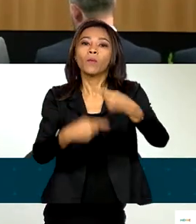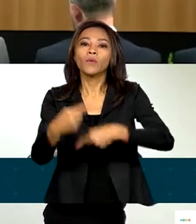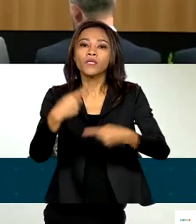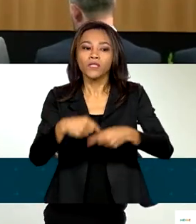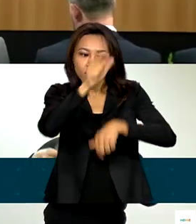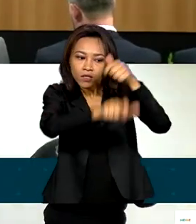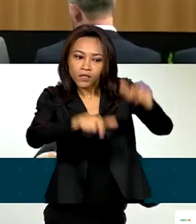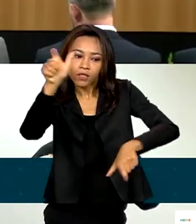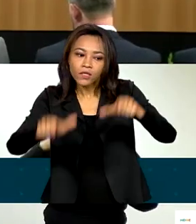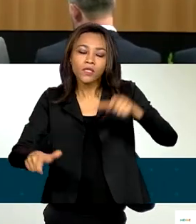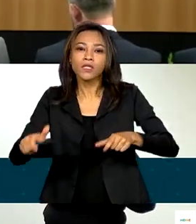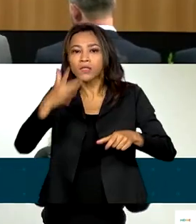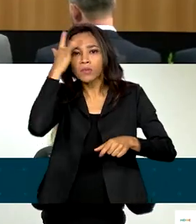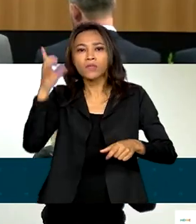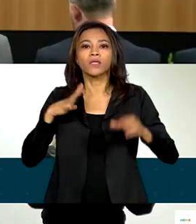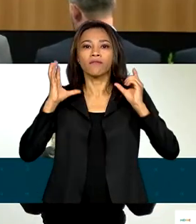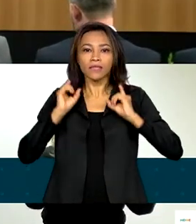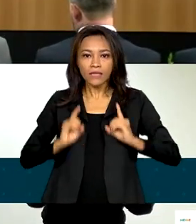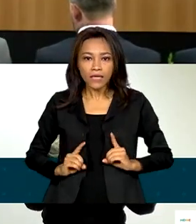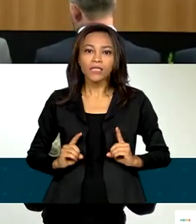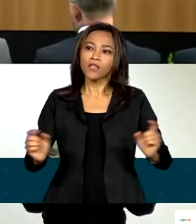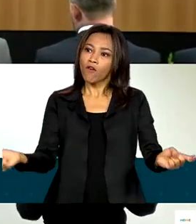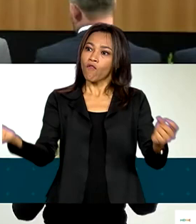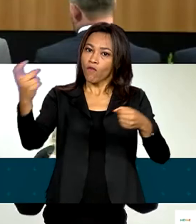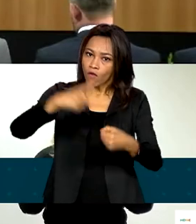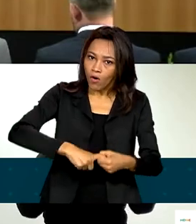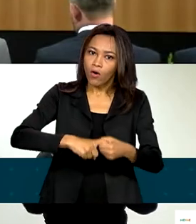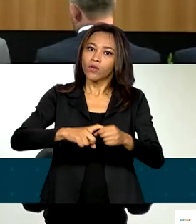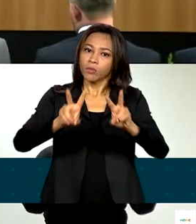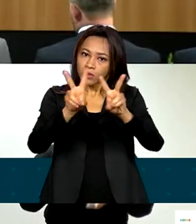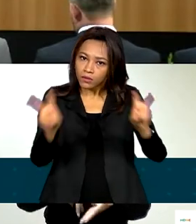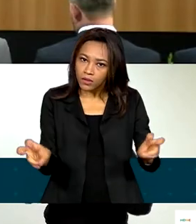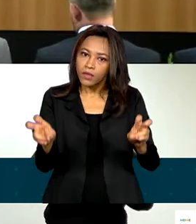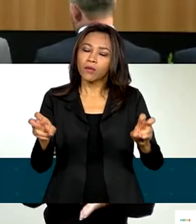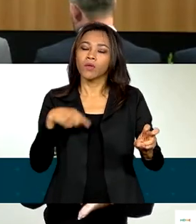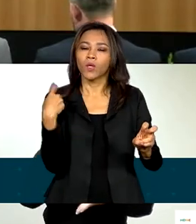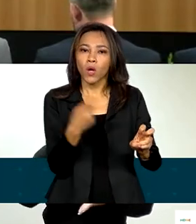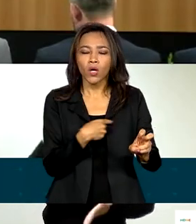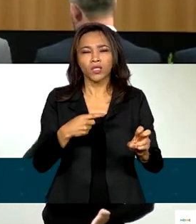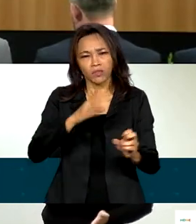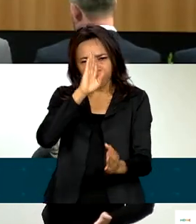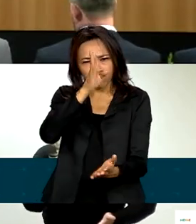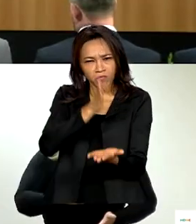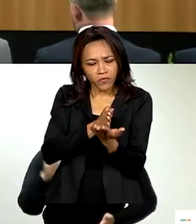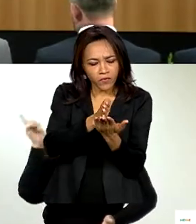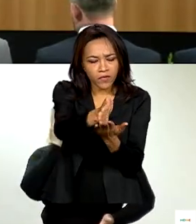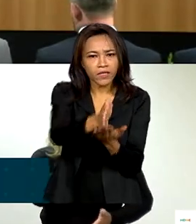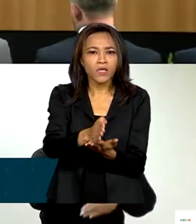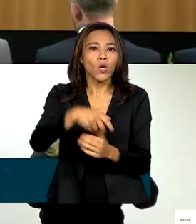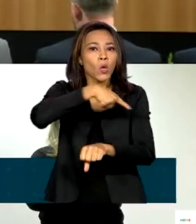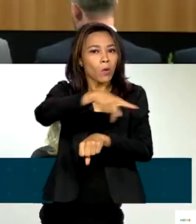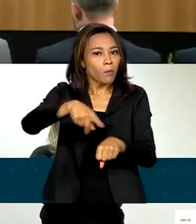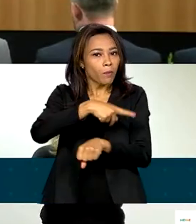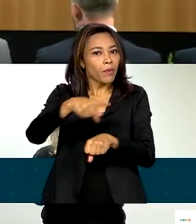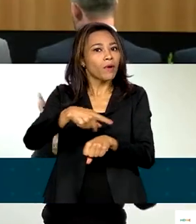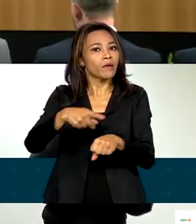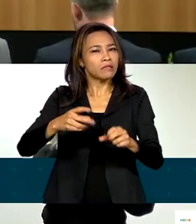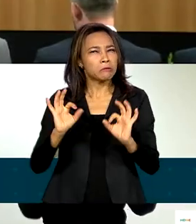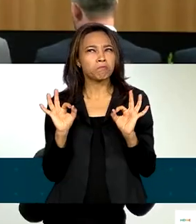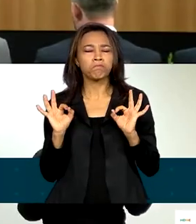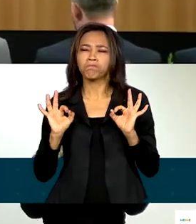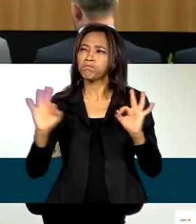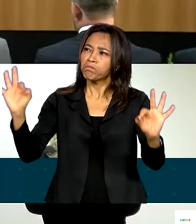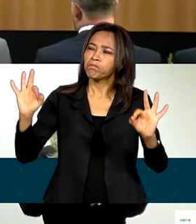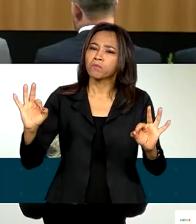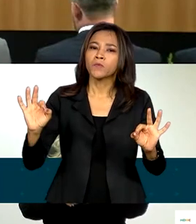volta à ordem do dia. Trabalhamos com a firme convicção de que o Brasil só será uma nação plena quando